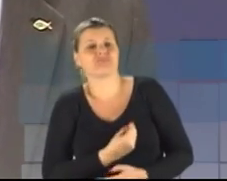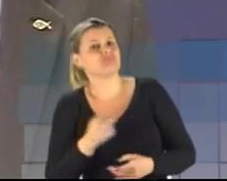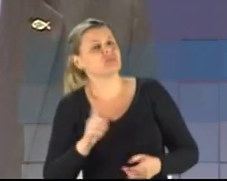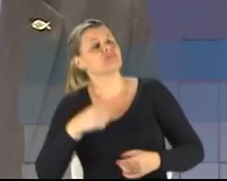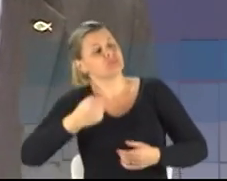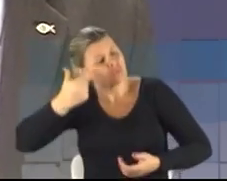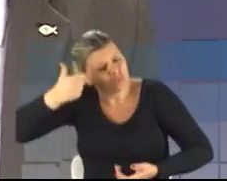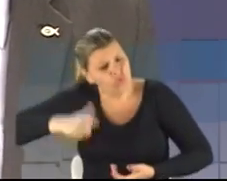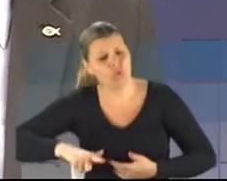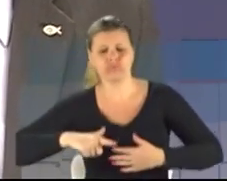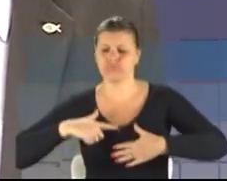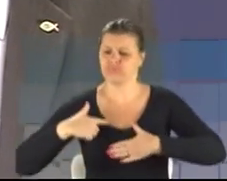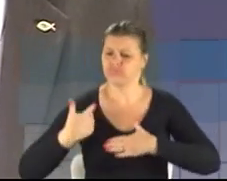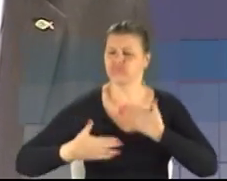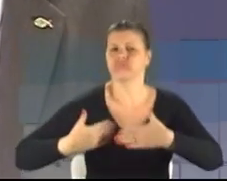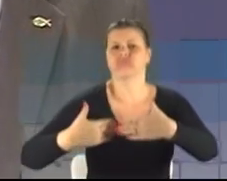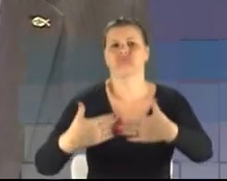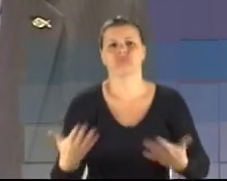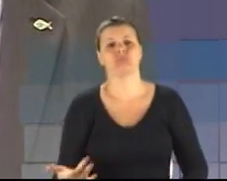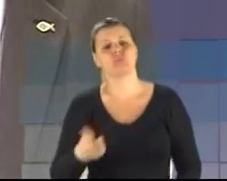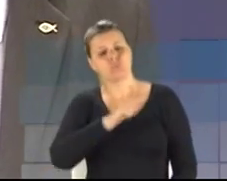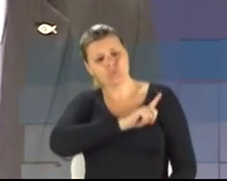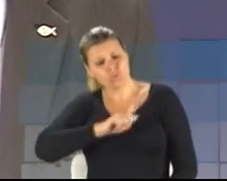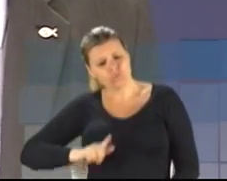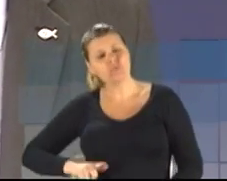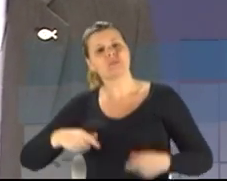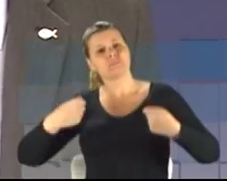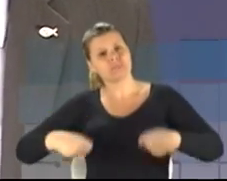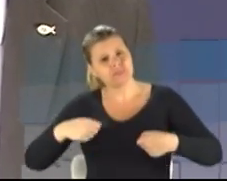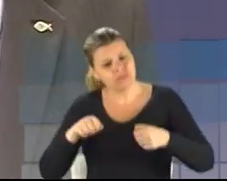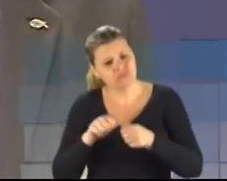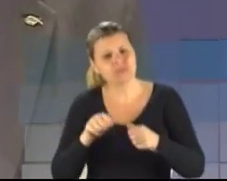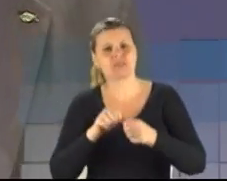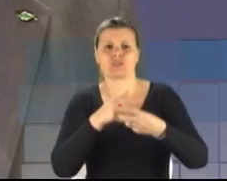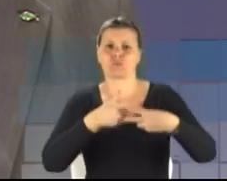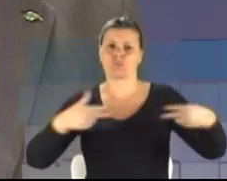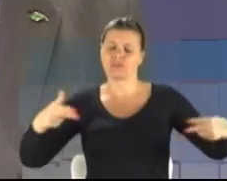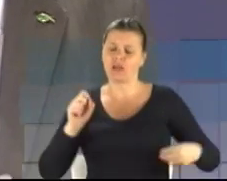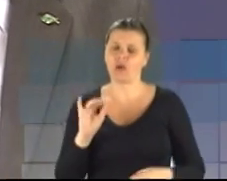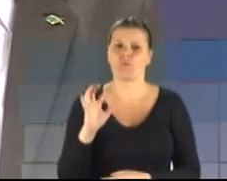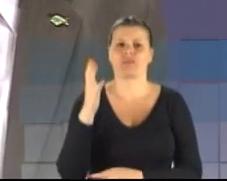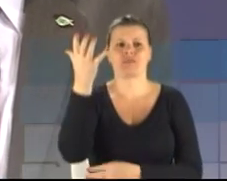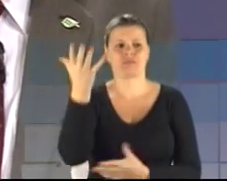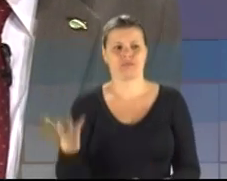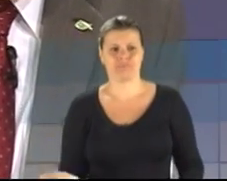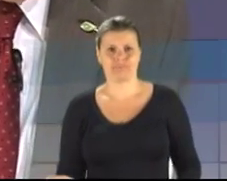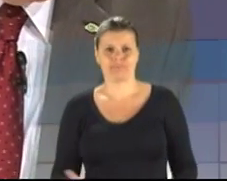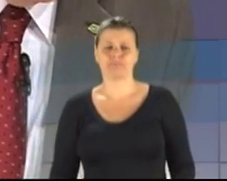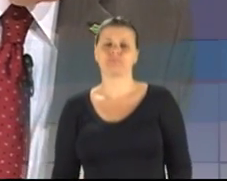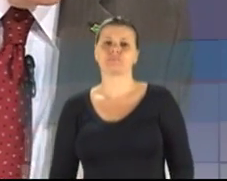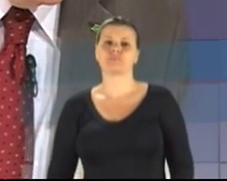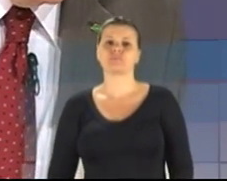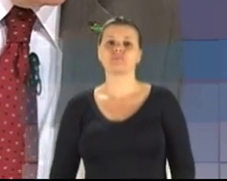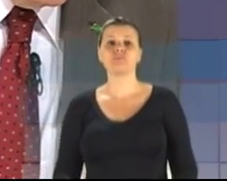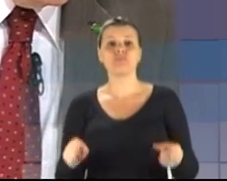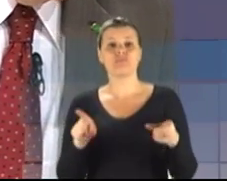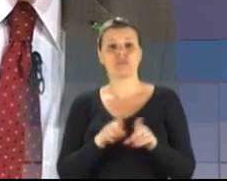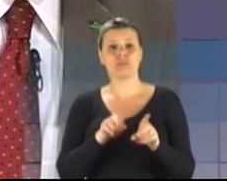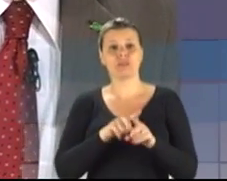acontecer. Quer dizer, o governo precisa fazer as coisas acontecerem. De outra parte, Cairoli,